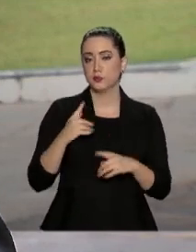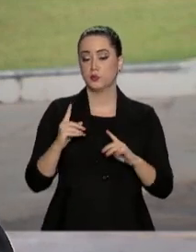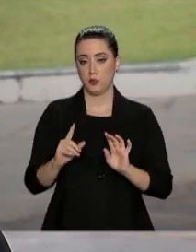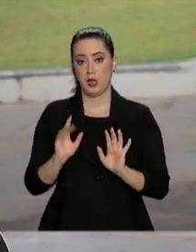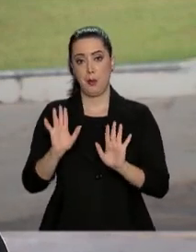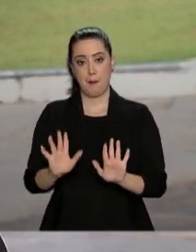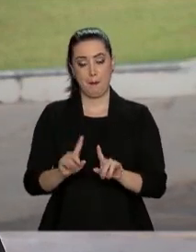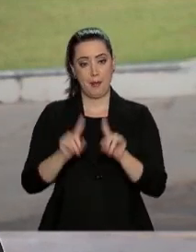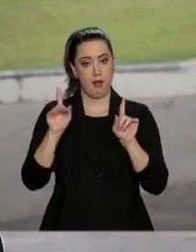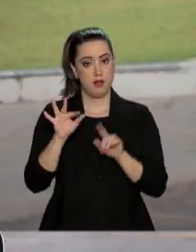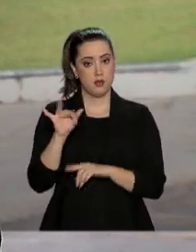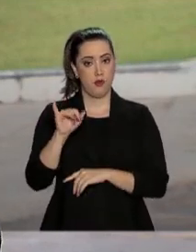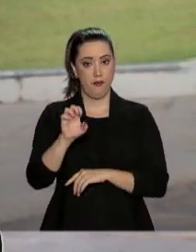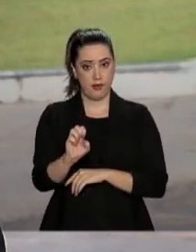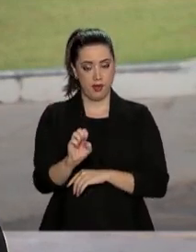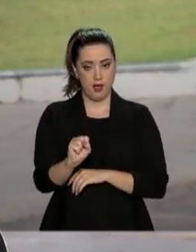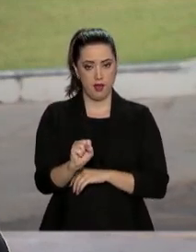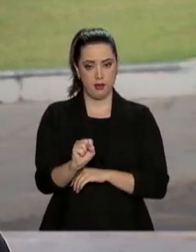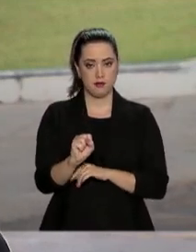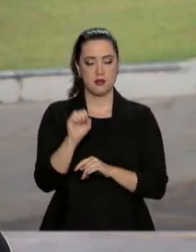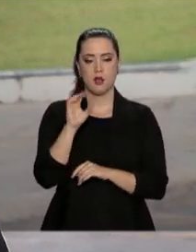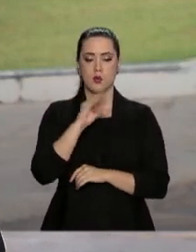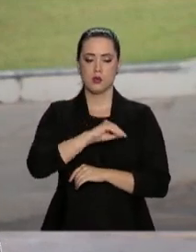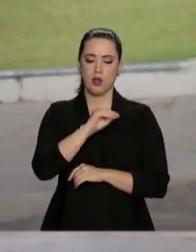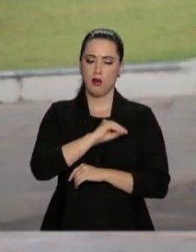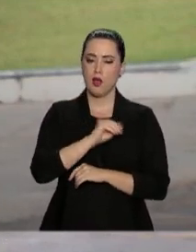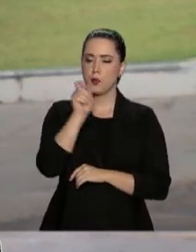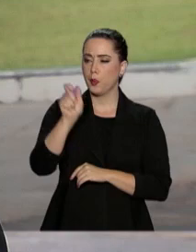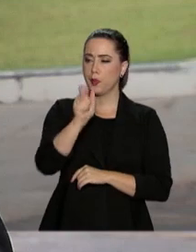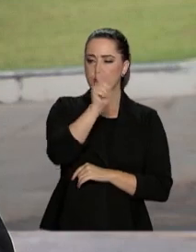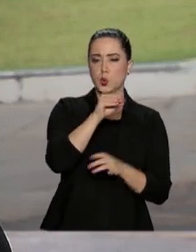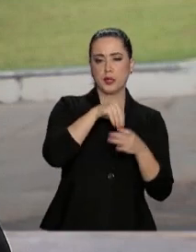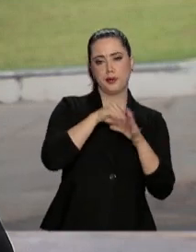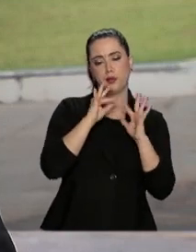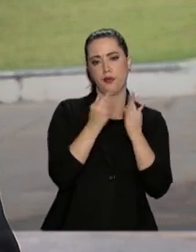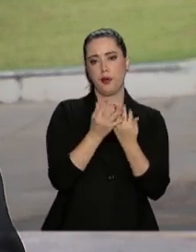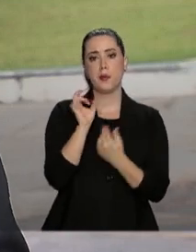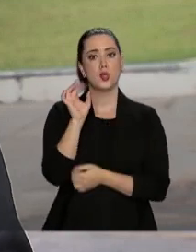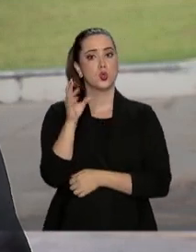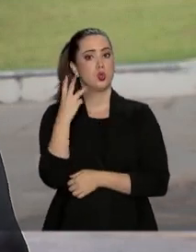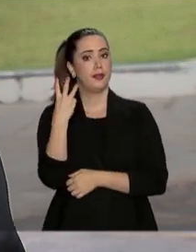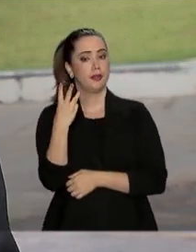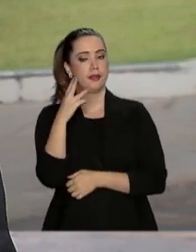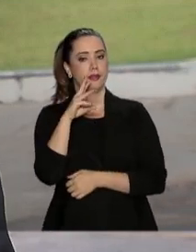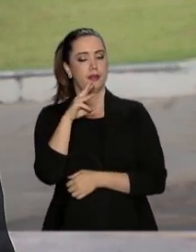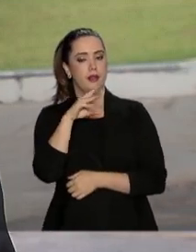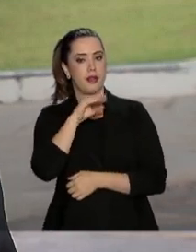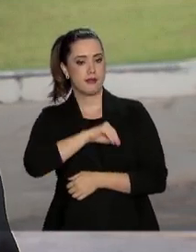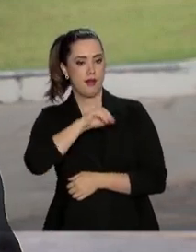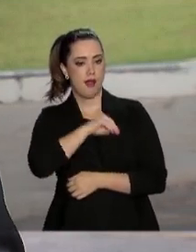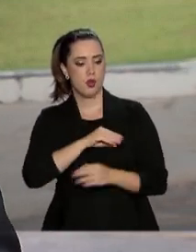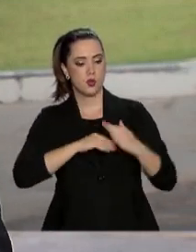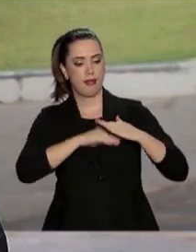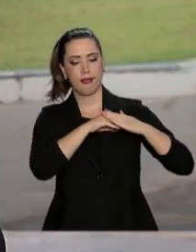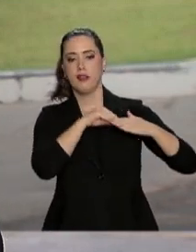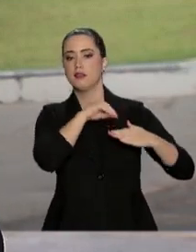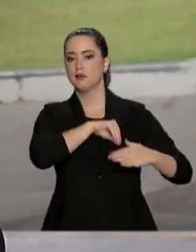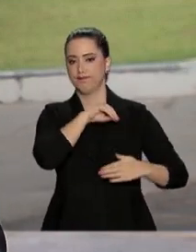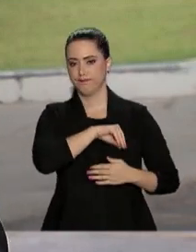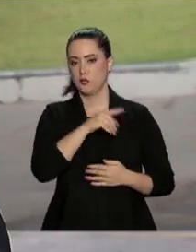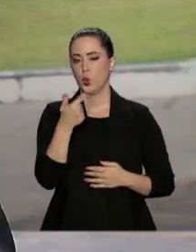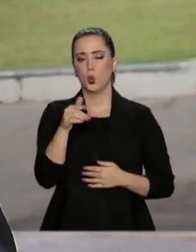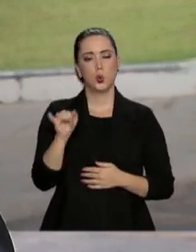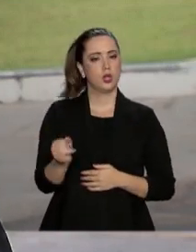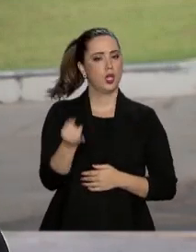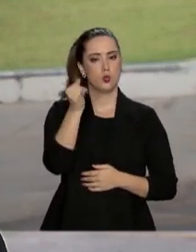Para o FIES, a renda familiar por pessoa não pode passar de 3 salários mínimos por mês e não há cobrança de